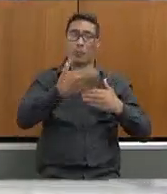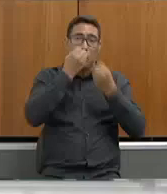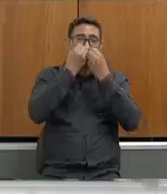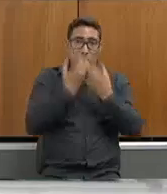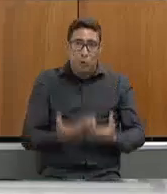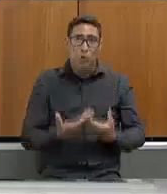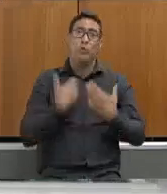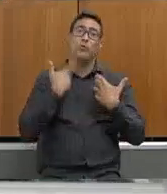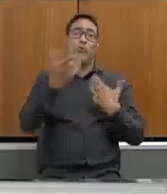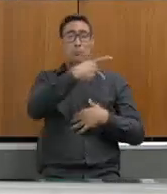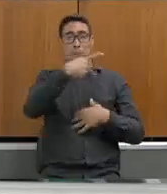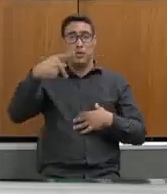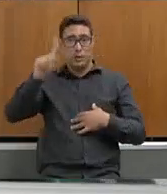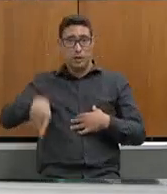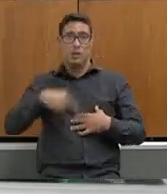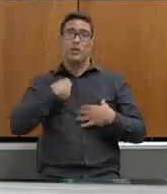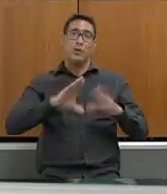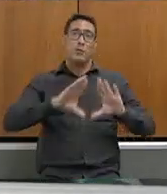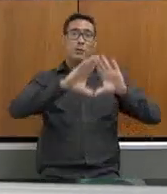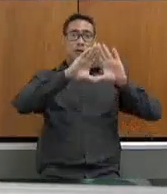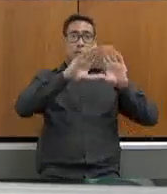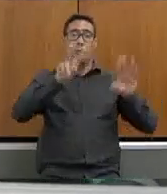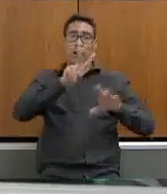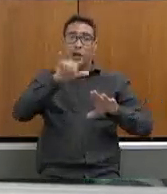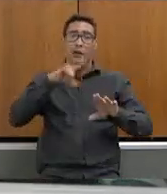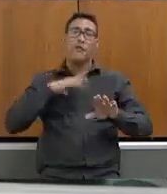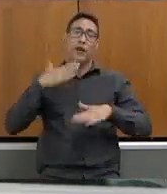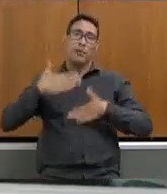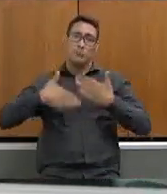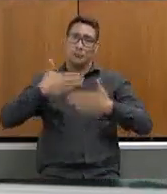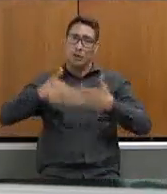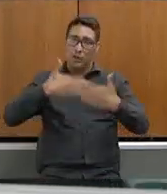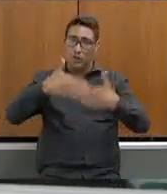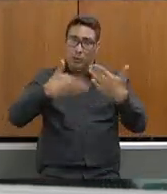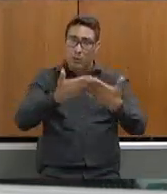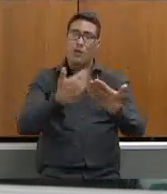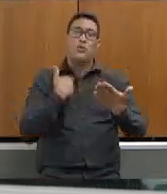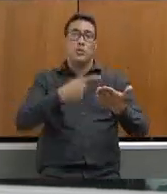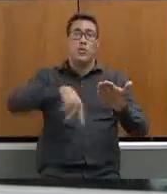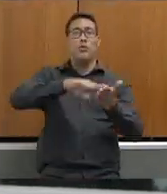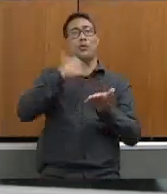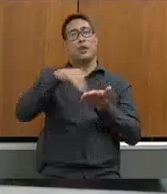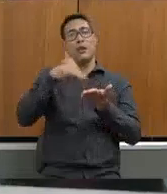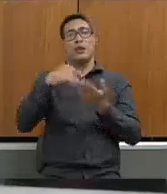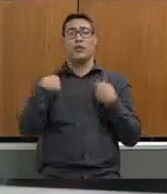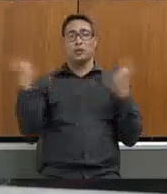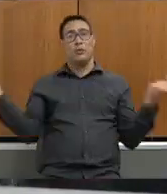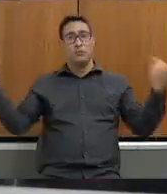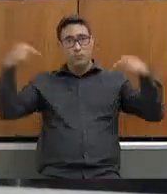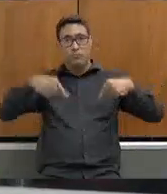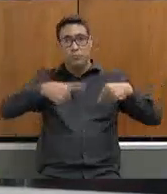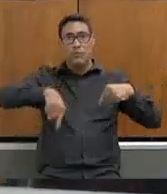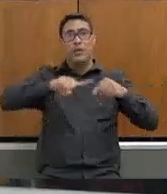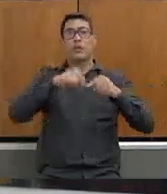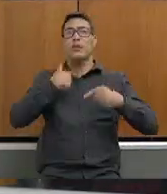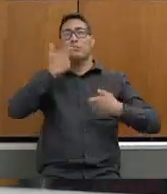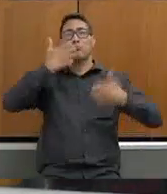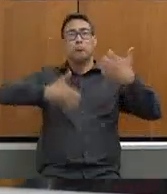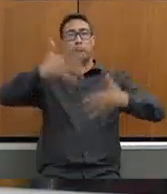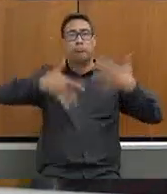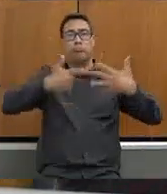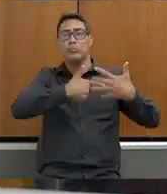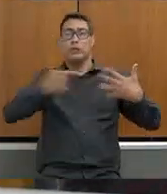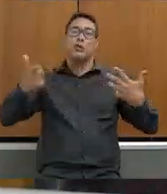aprovado por nós na Constituição que periodicamente os secretários são convocados para vir aqui prestar contas do seu trabalho à